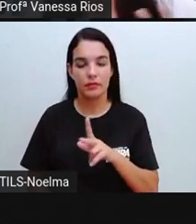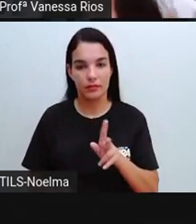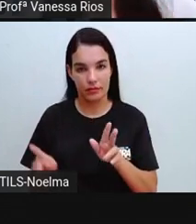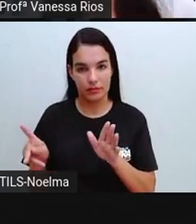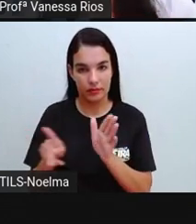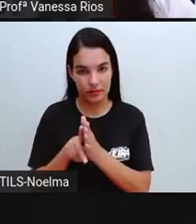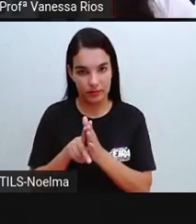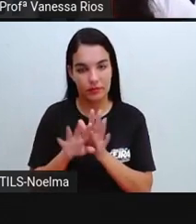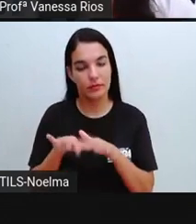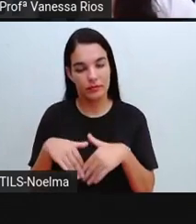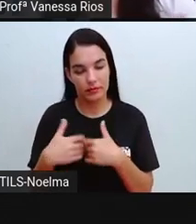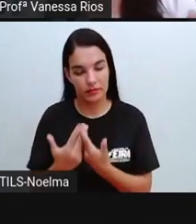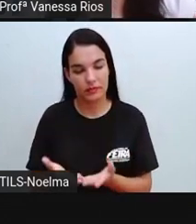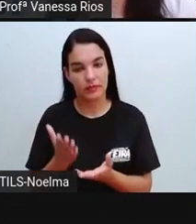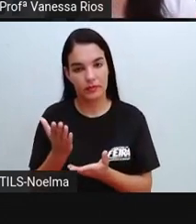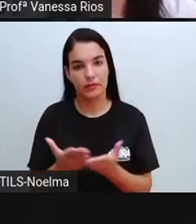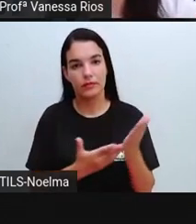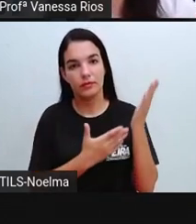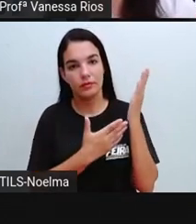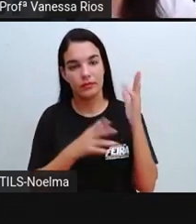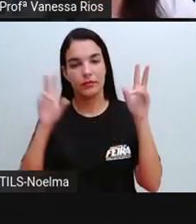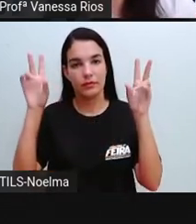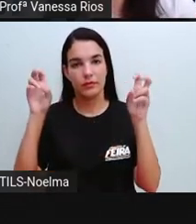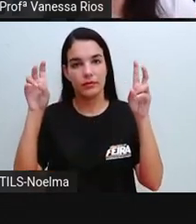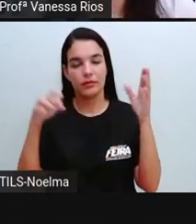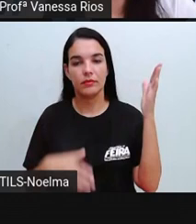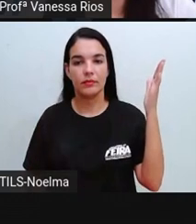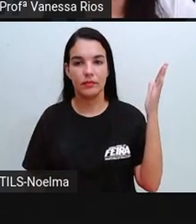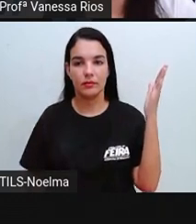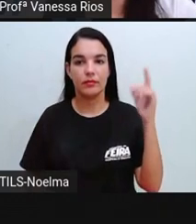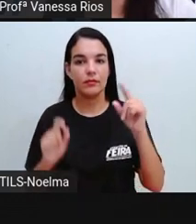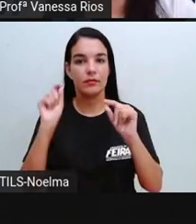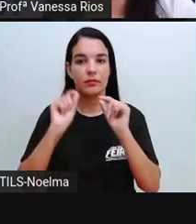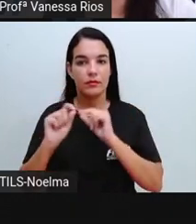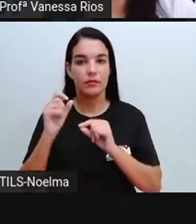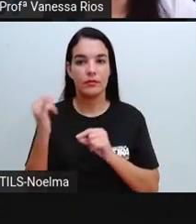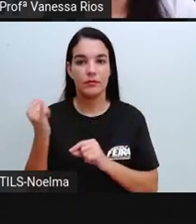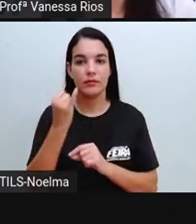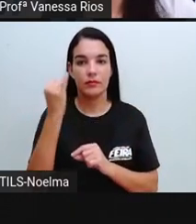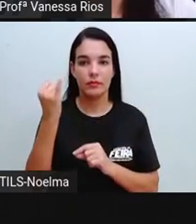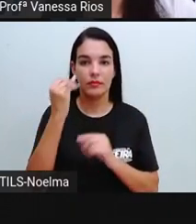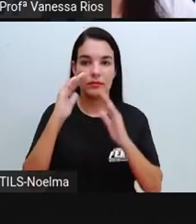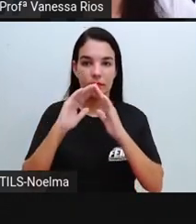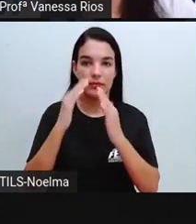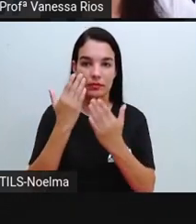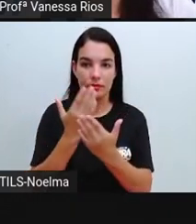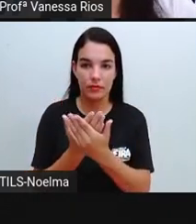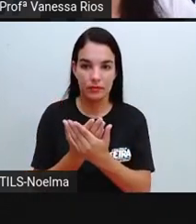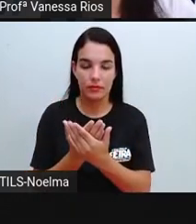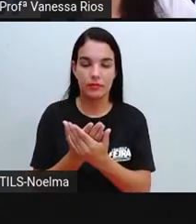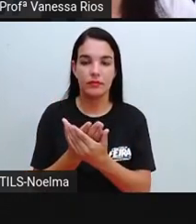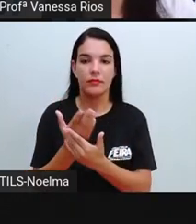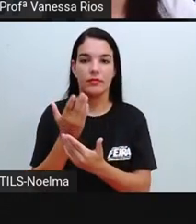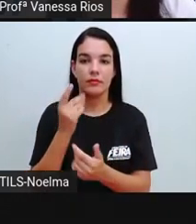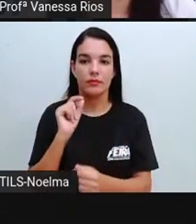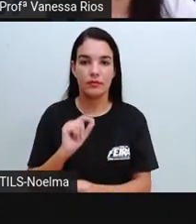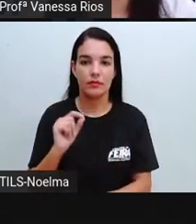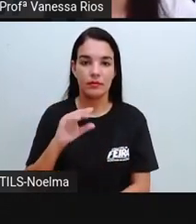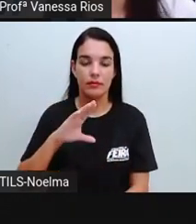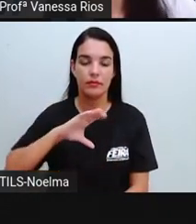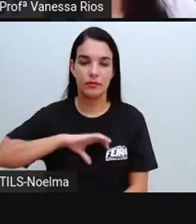então o tema proposto para vocês elaborarem uma entrevista é justamente esse. Então a entrevista pode ser feita no